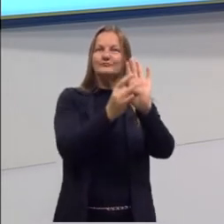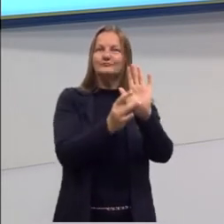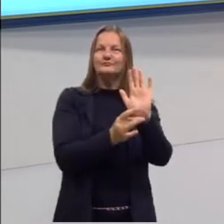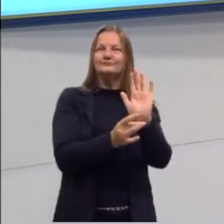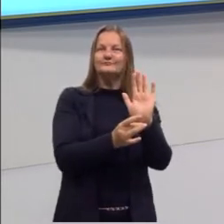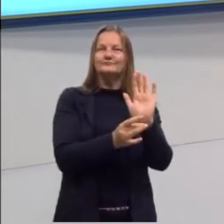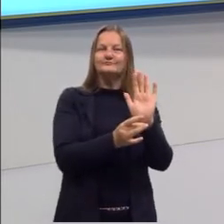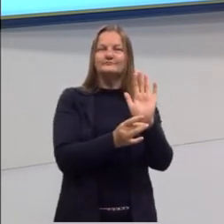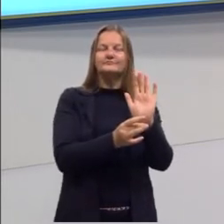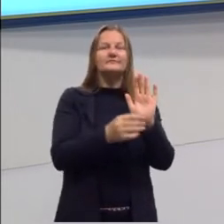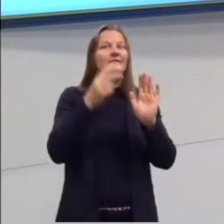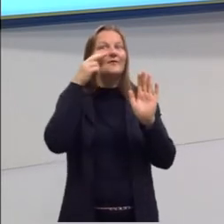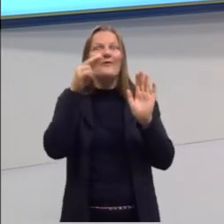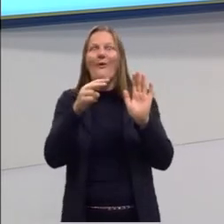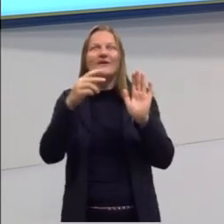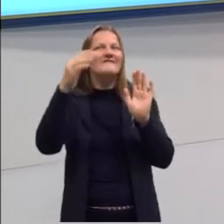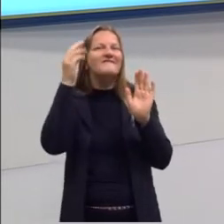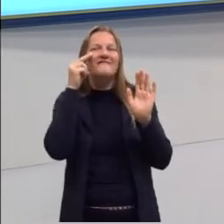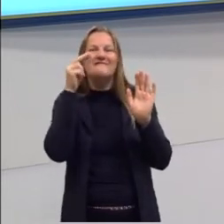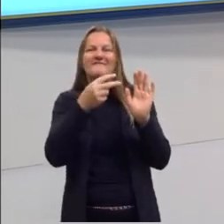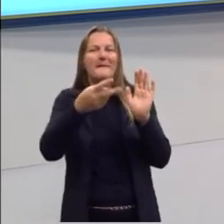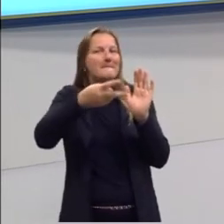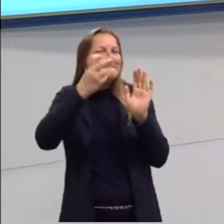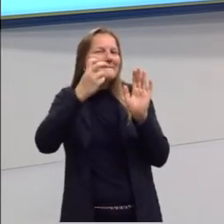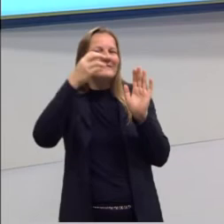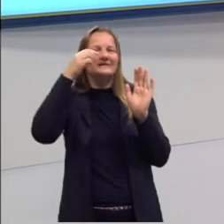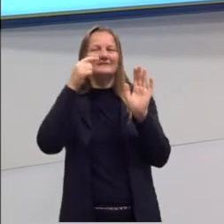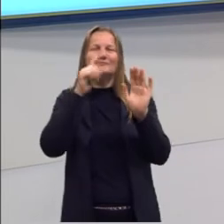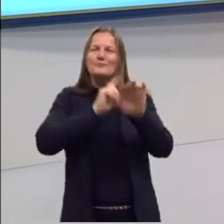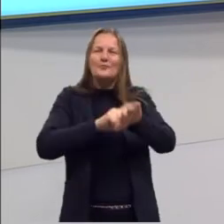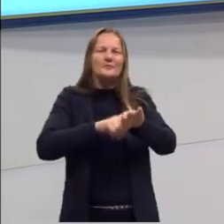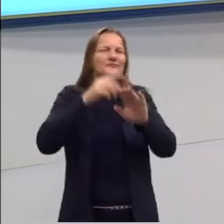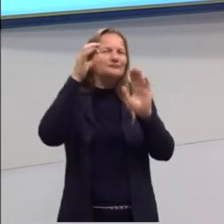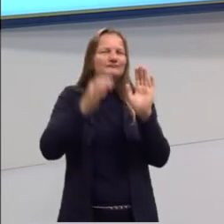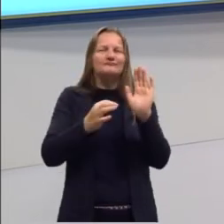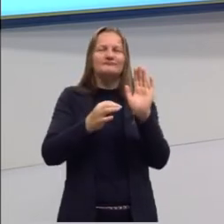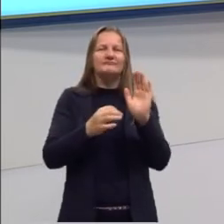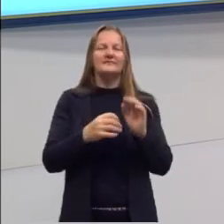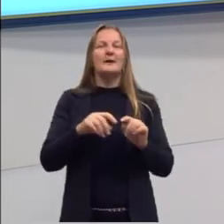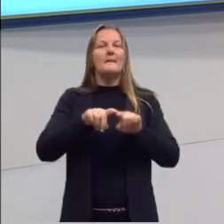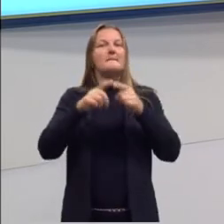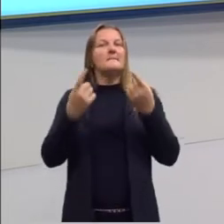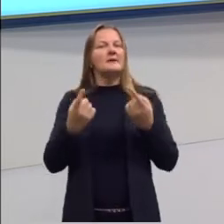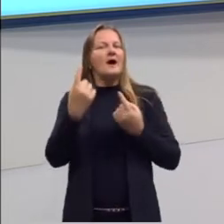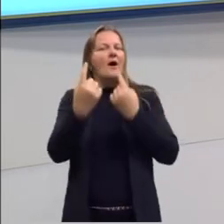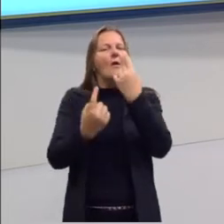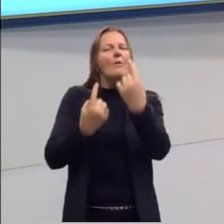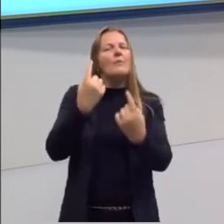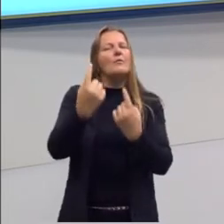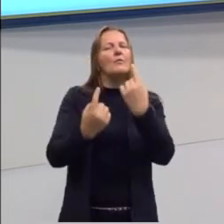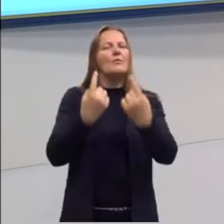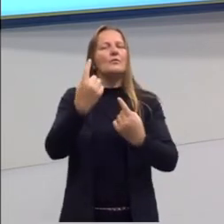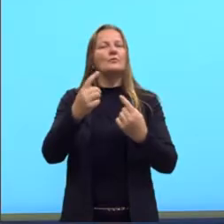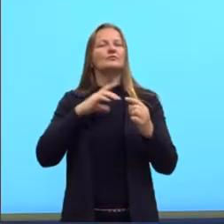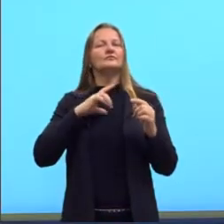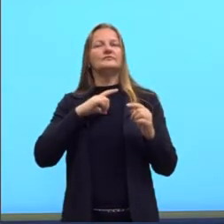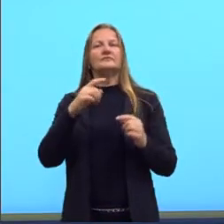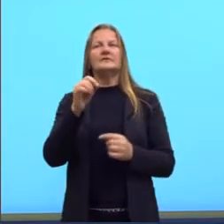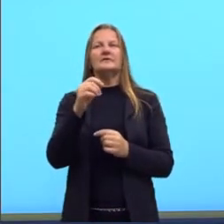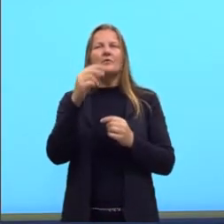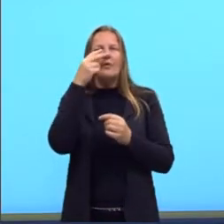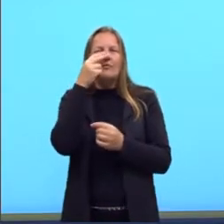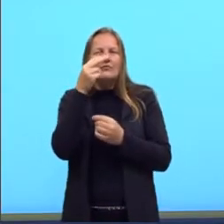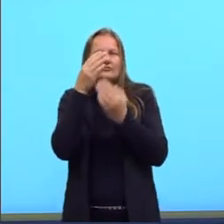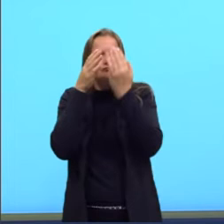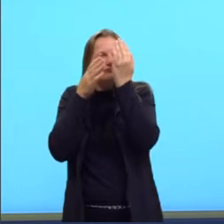olha e de cara a gente identifica sobre o que é aquilo. Agora, em alguns casos, é quase como esse desenho que eu